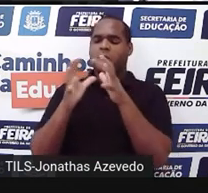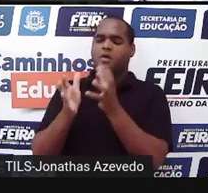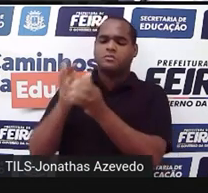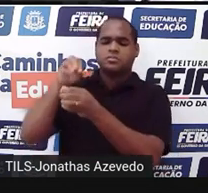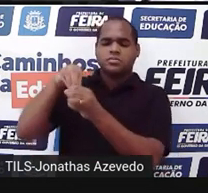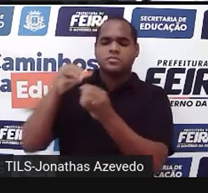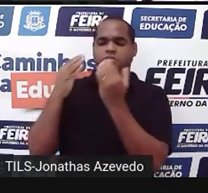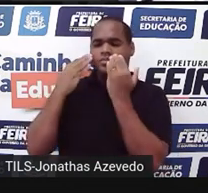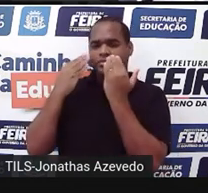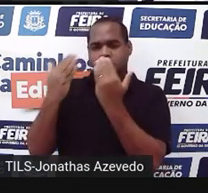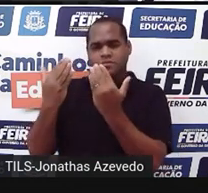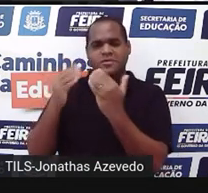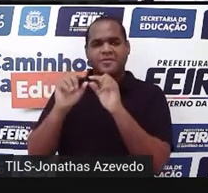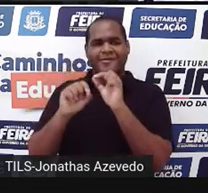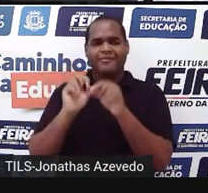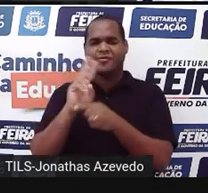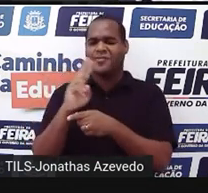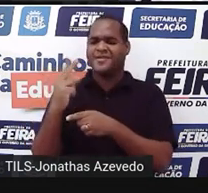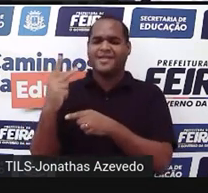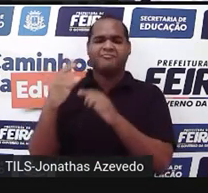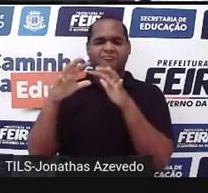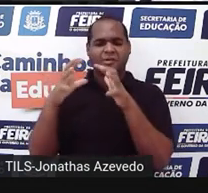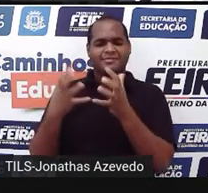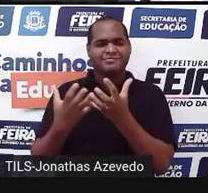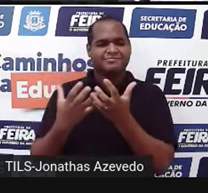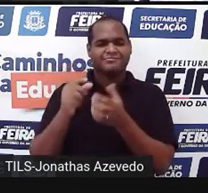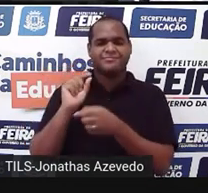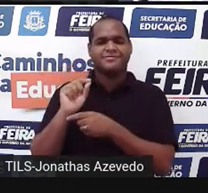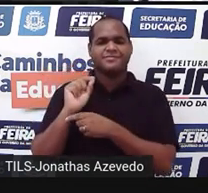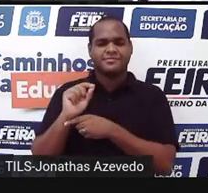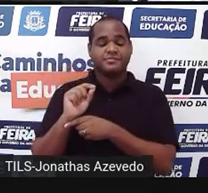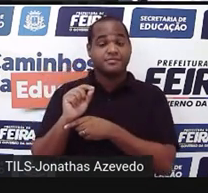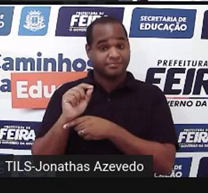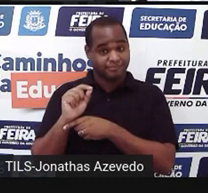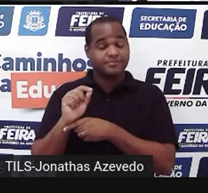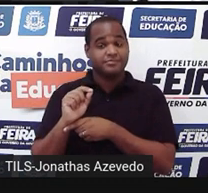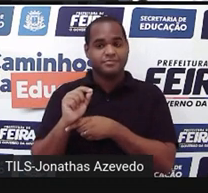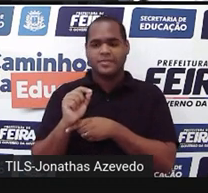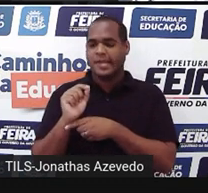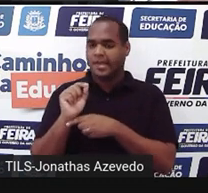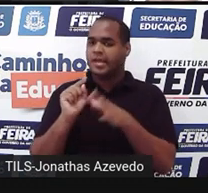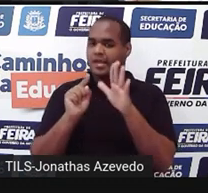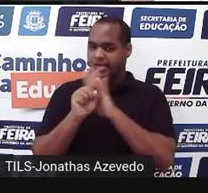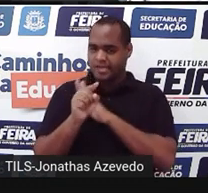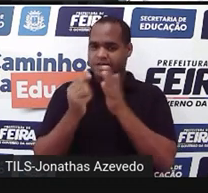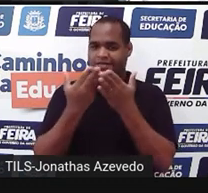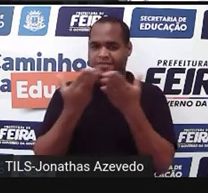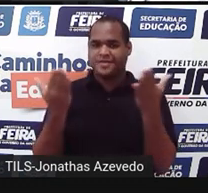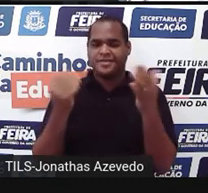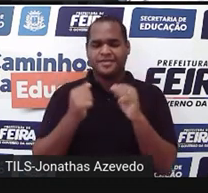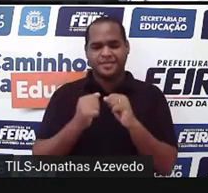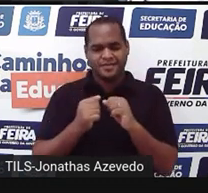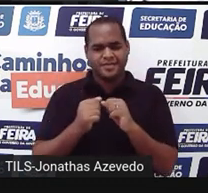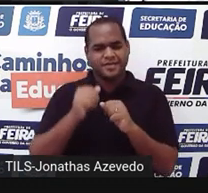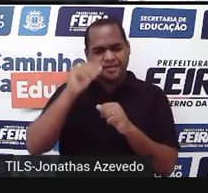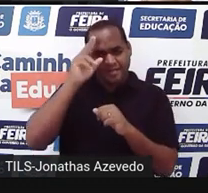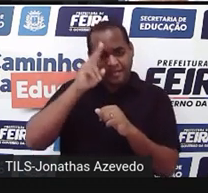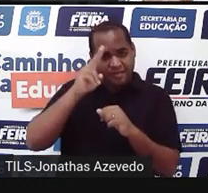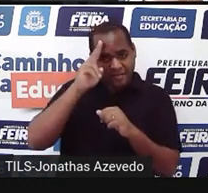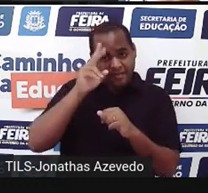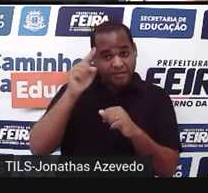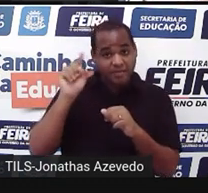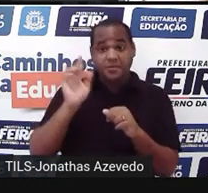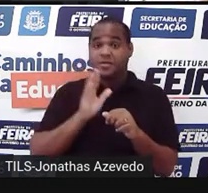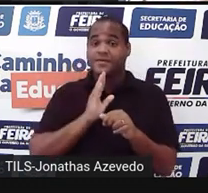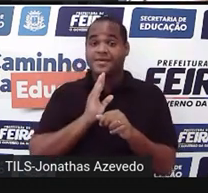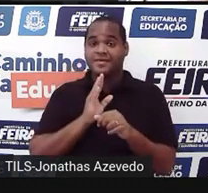Como é o nome desse sólido, tá? É isso que eu estou perguntando. Você lembra? Né? Então,